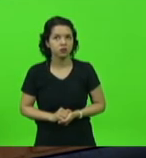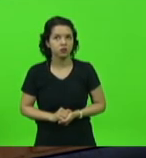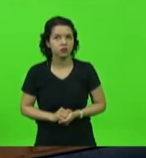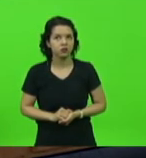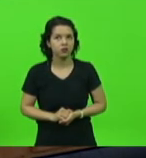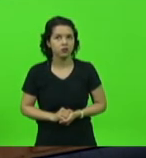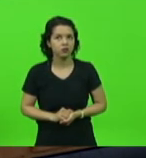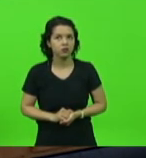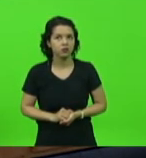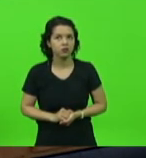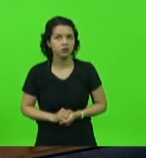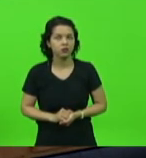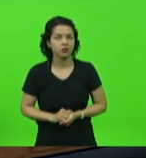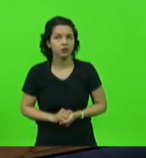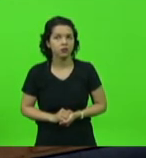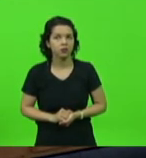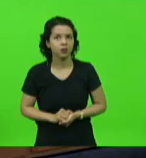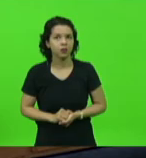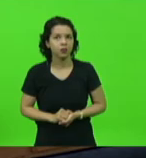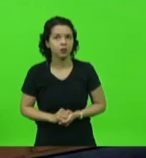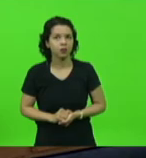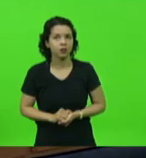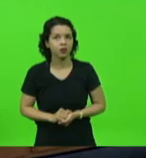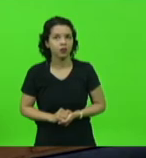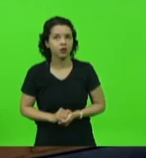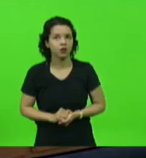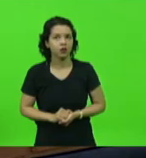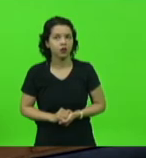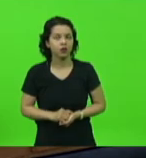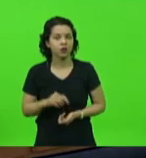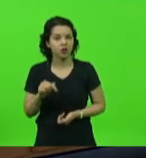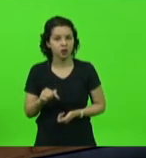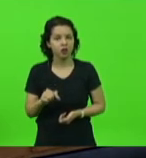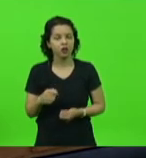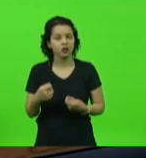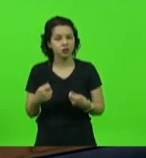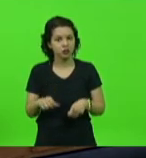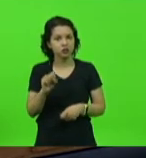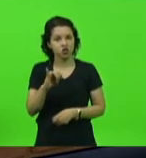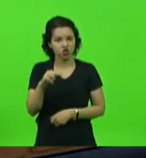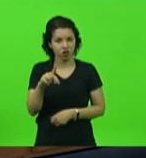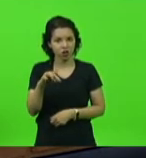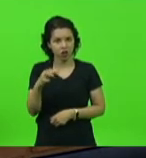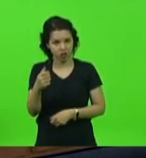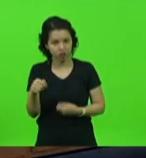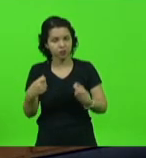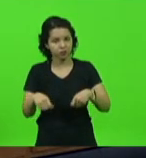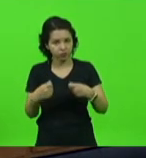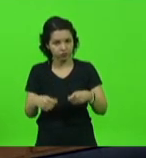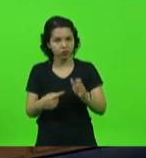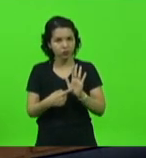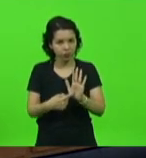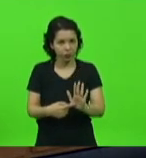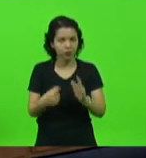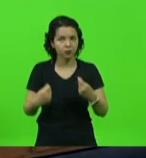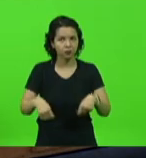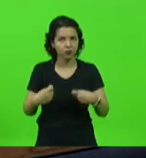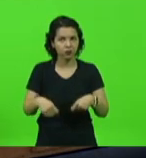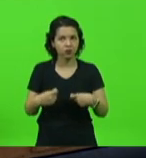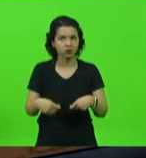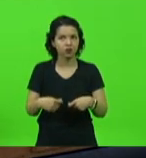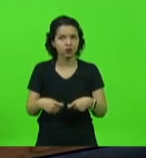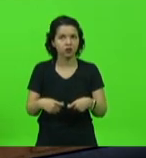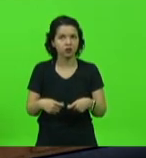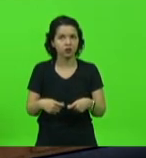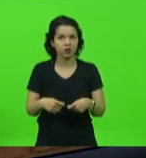puder me dar um tempinho um pouquinho maior. Então, dizer que essa sindicância tem que existir, já foi instalada uma sindicância, faça o levantamento. Acho que